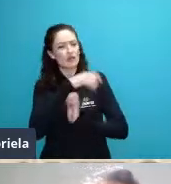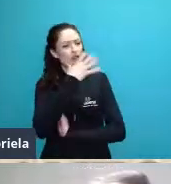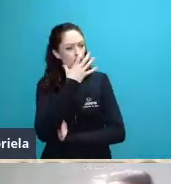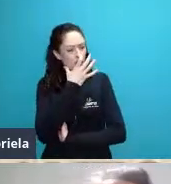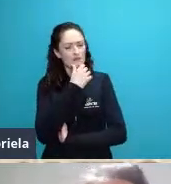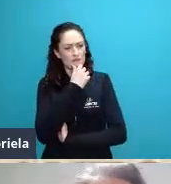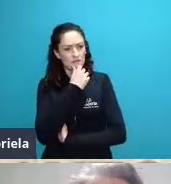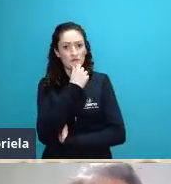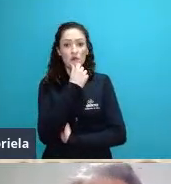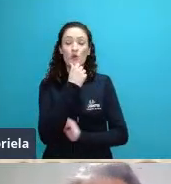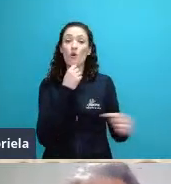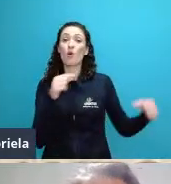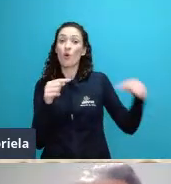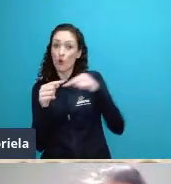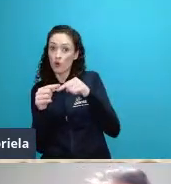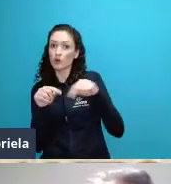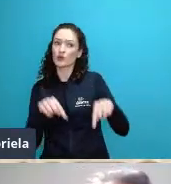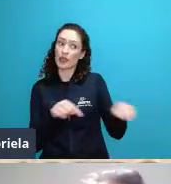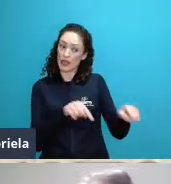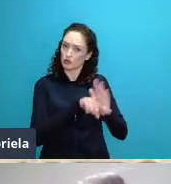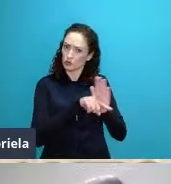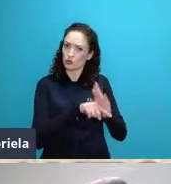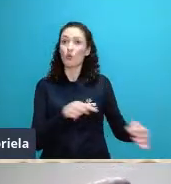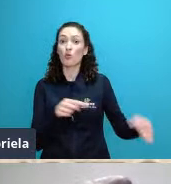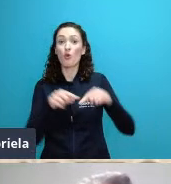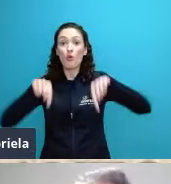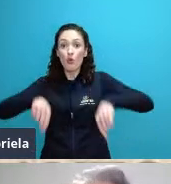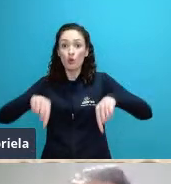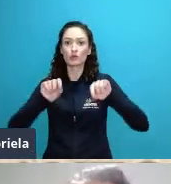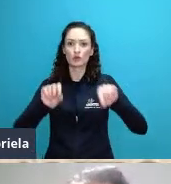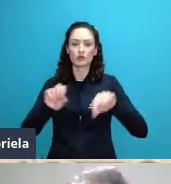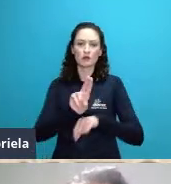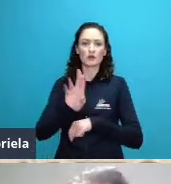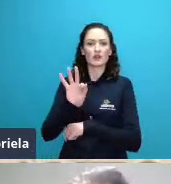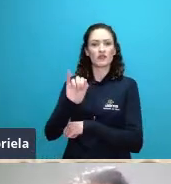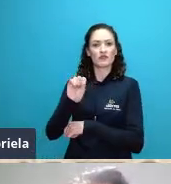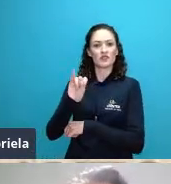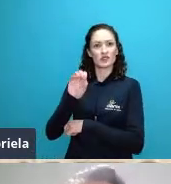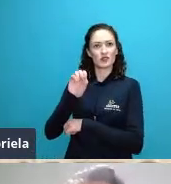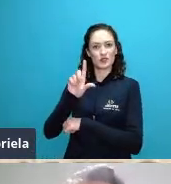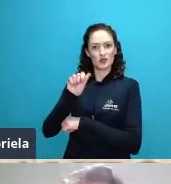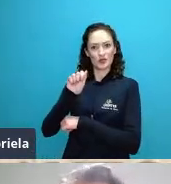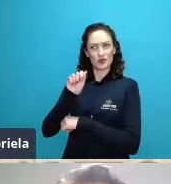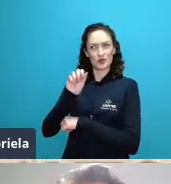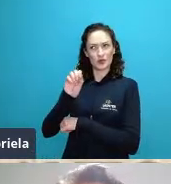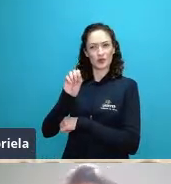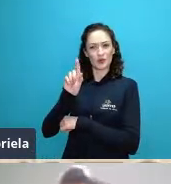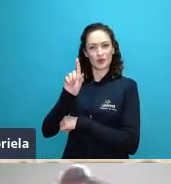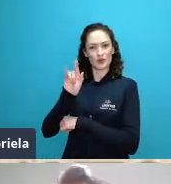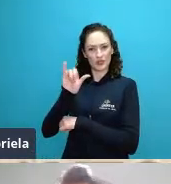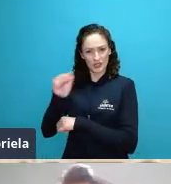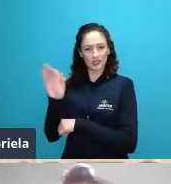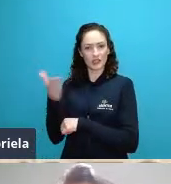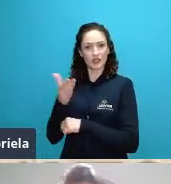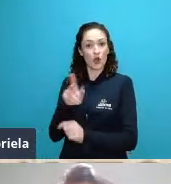como fisiologia da conservação, né? O quanto uma mudança ambiental muito drástica pode afetar